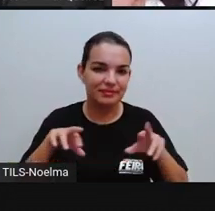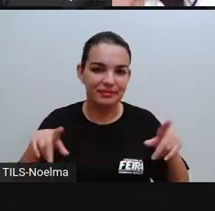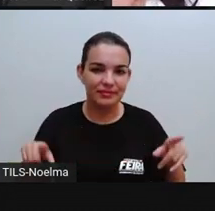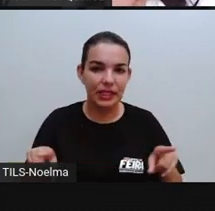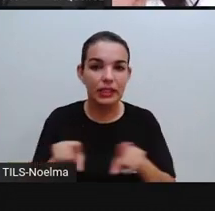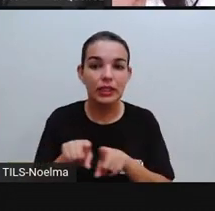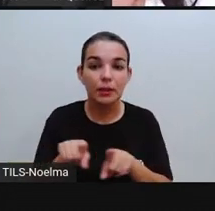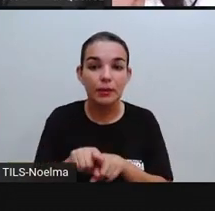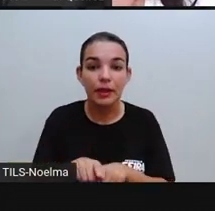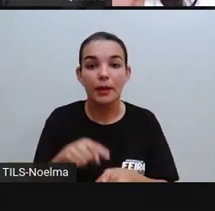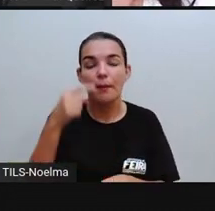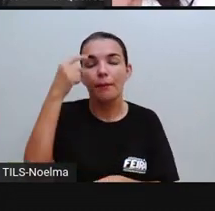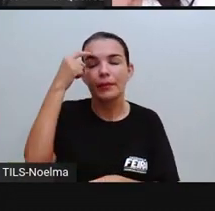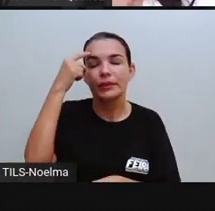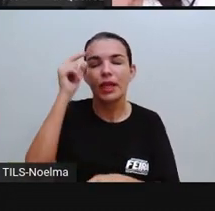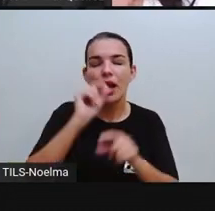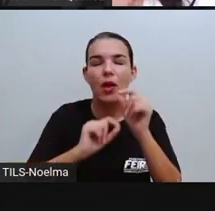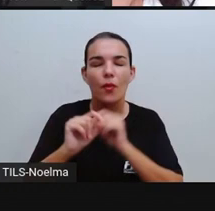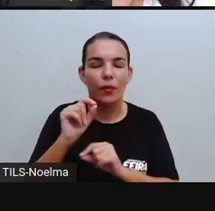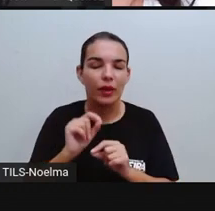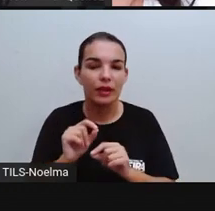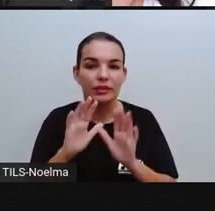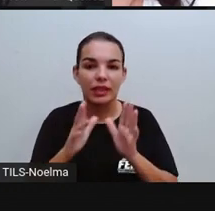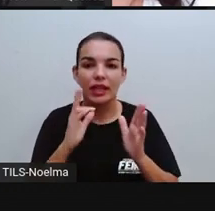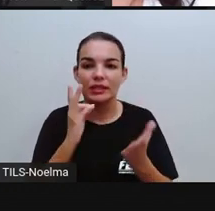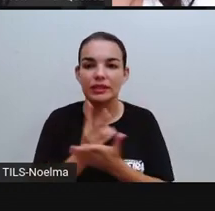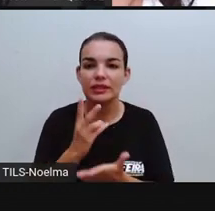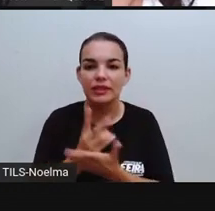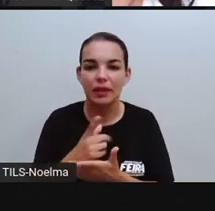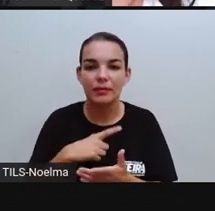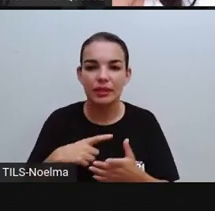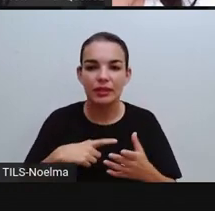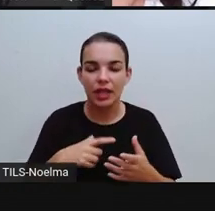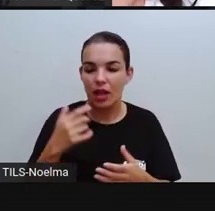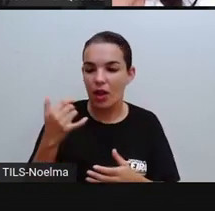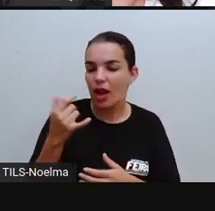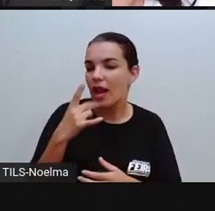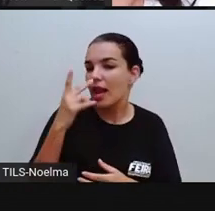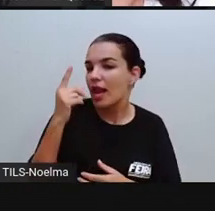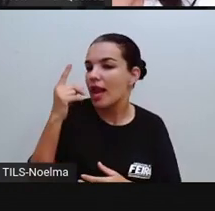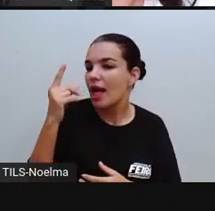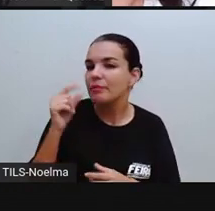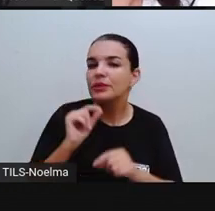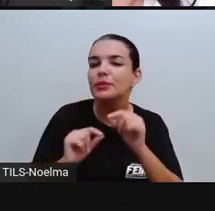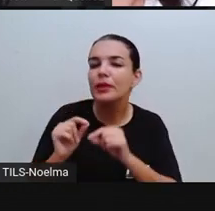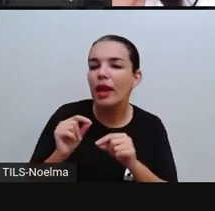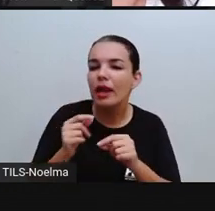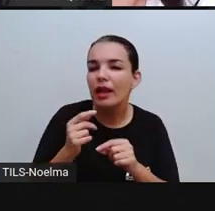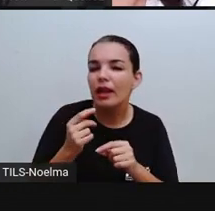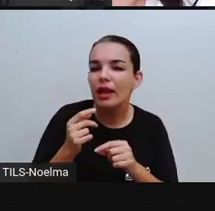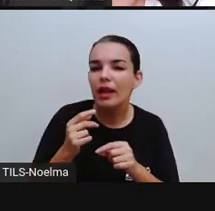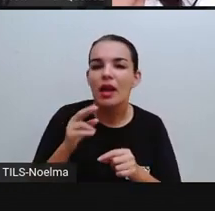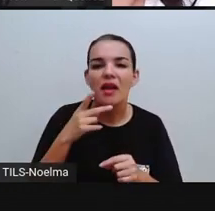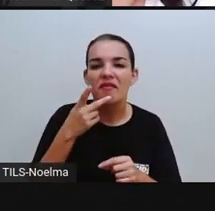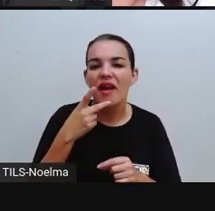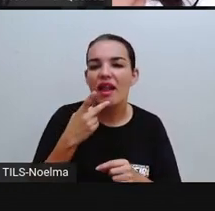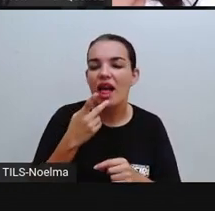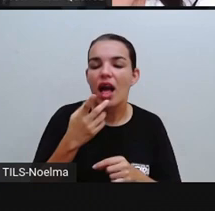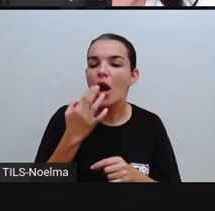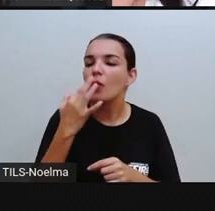em qual é a cor de pele. Geralmente, no conjunto de lápis, é aquele tom meio rosado, que as pessoas